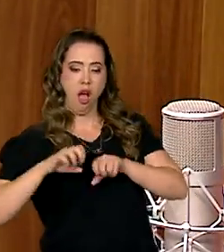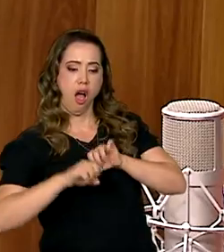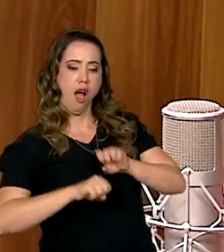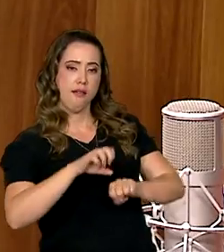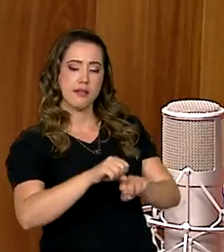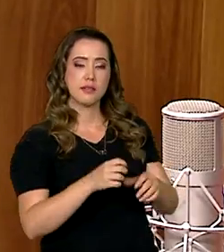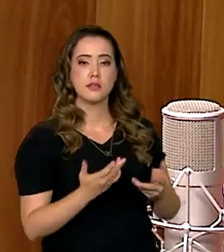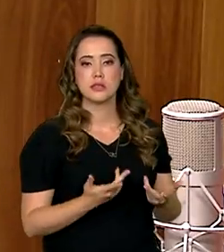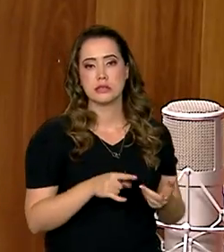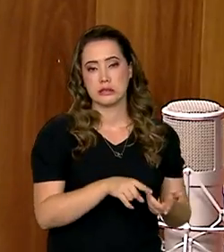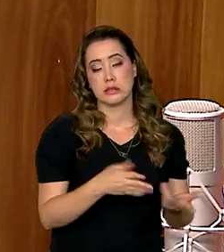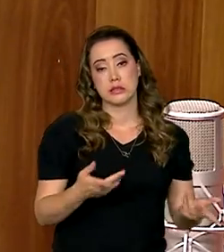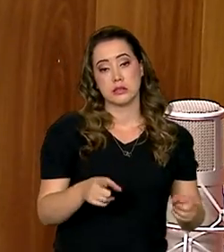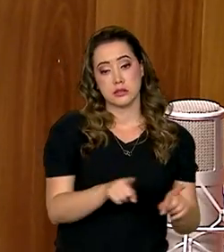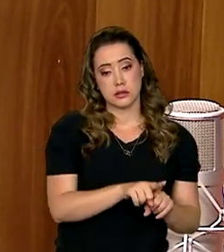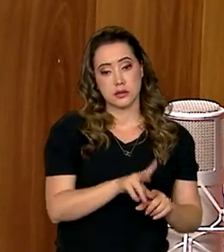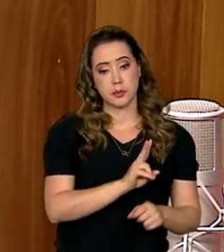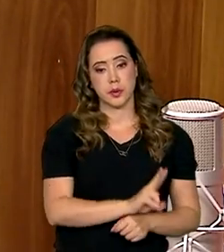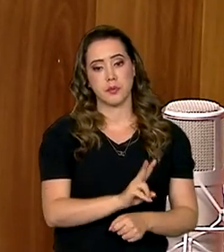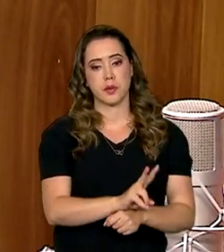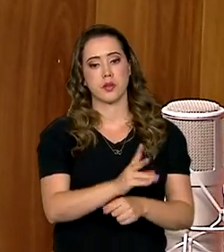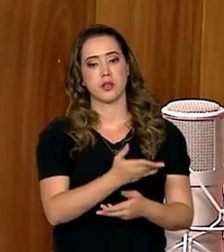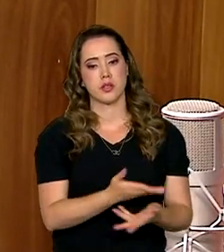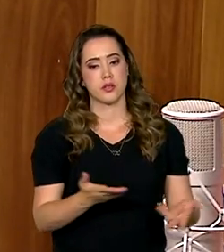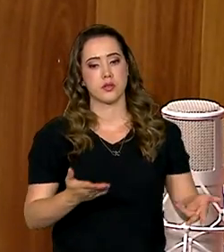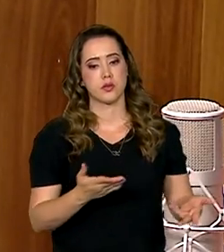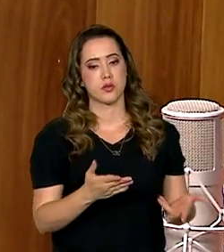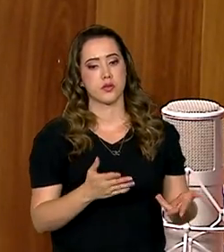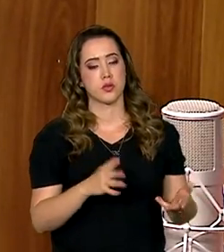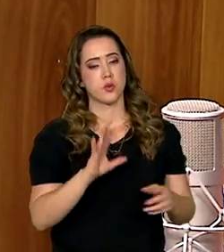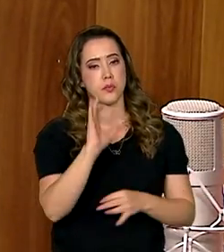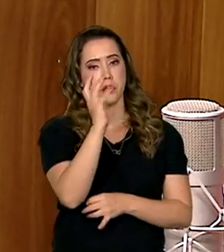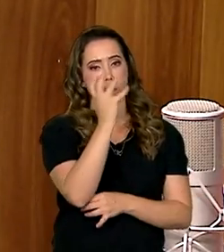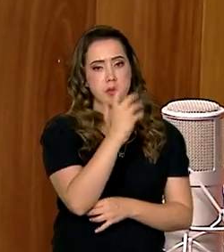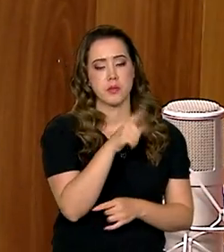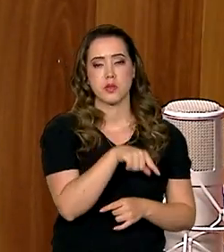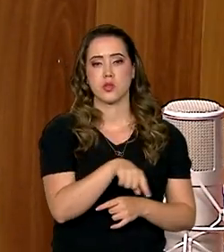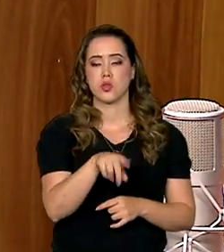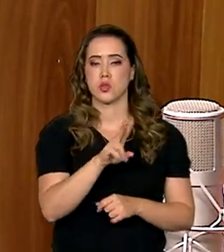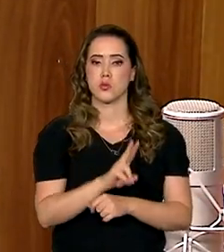dessas invasões, também protege o meio ambiente, protege esse território.